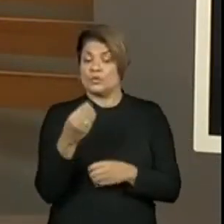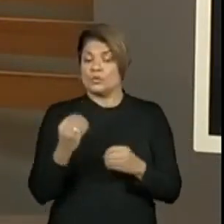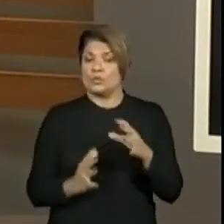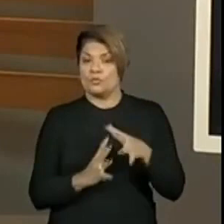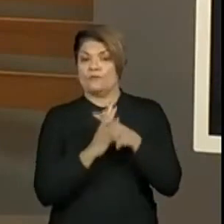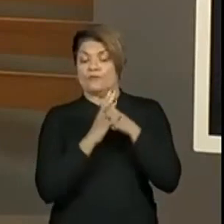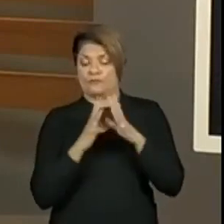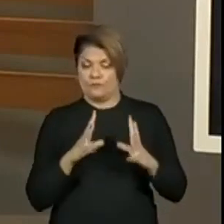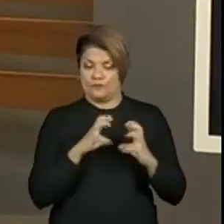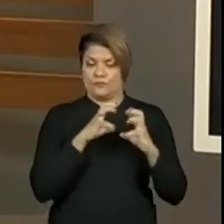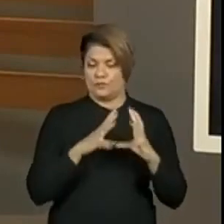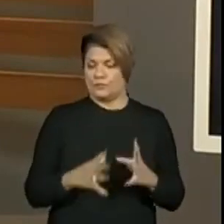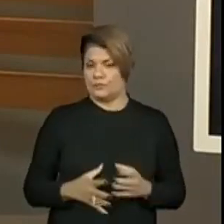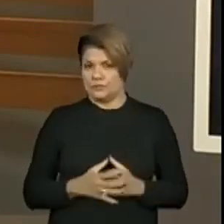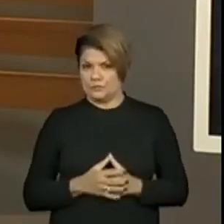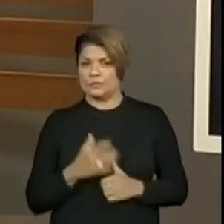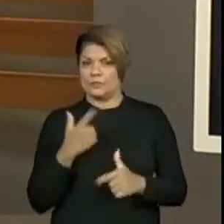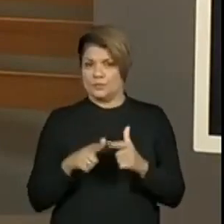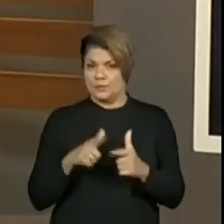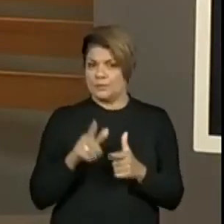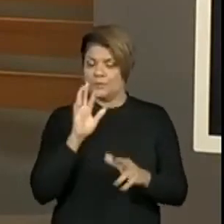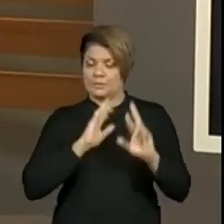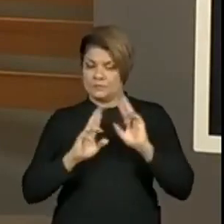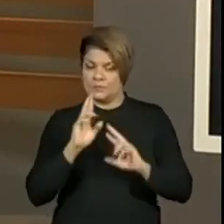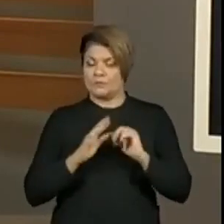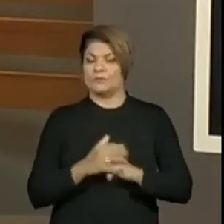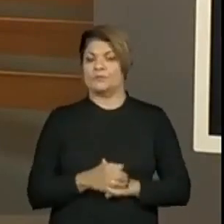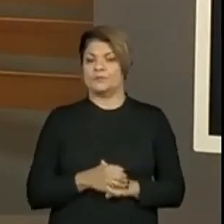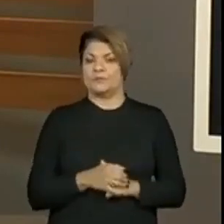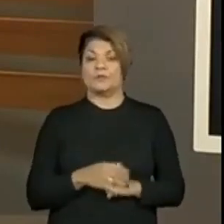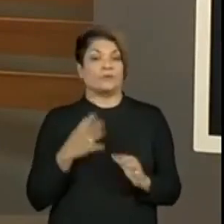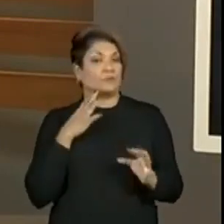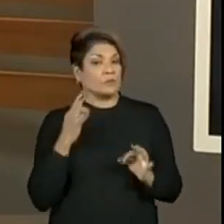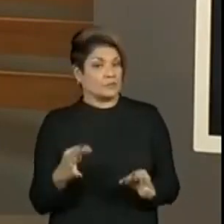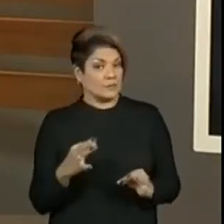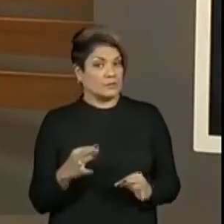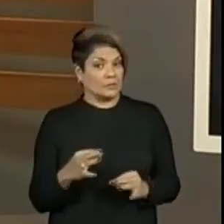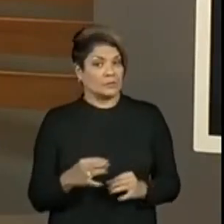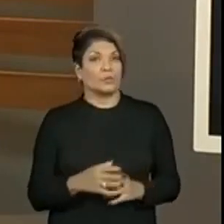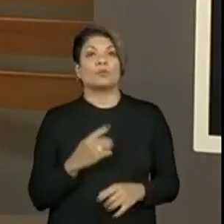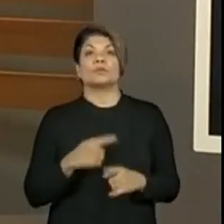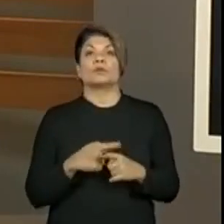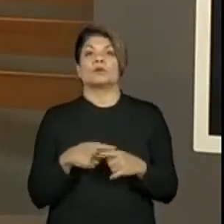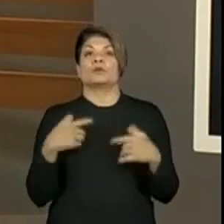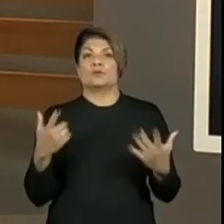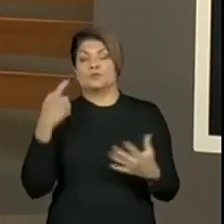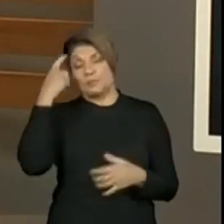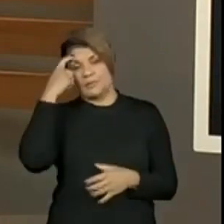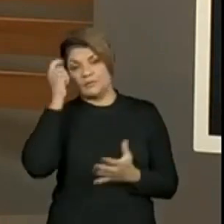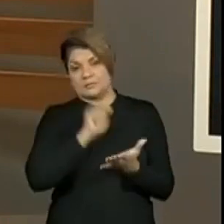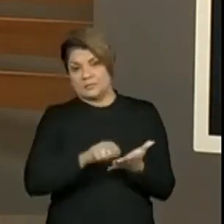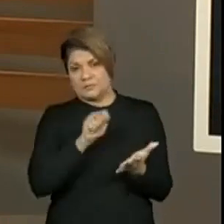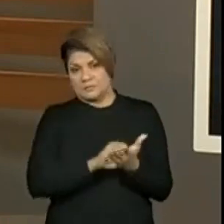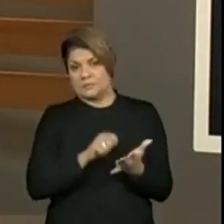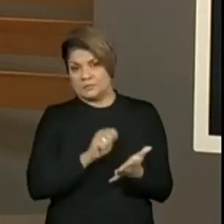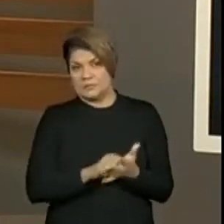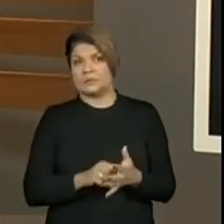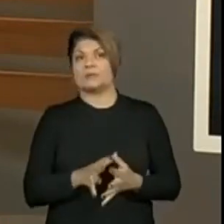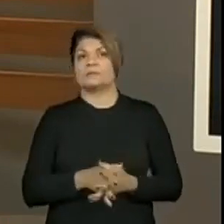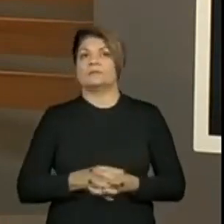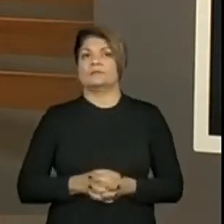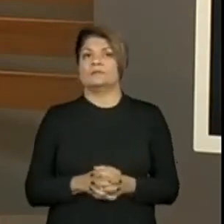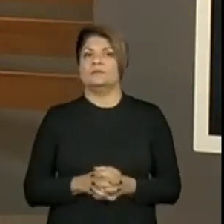problema, a solução. Então fiquem atentos. Porque a gente vai ter que, quando a gente pensa numa reescrita, né professora? A gente tem que pensar nesse destino.